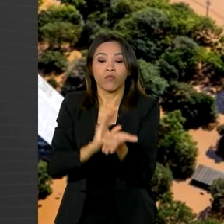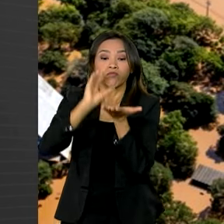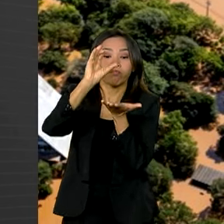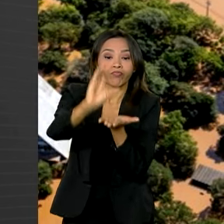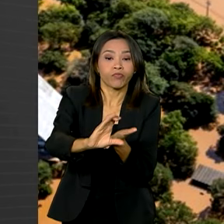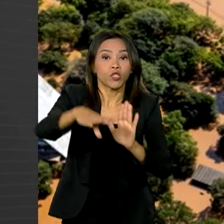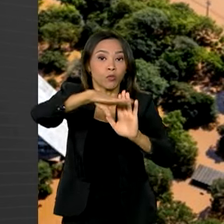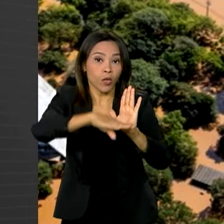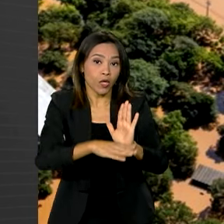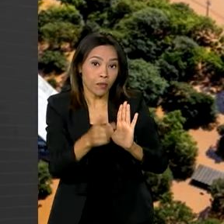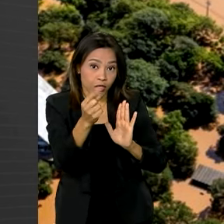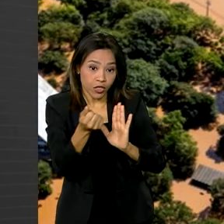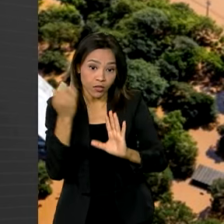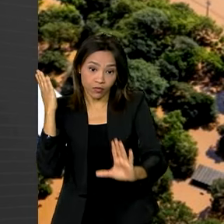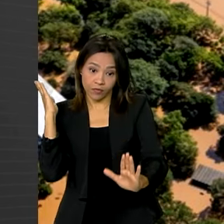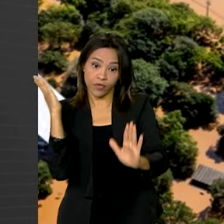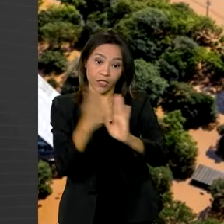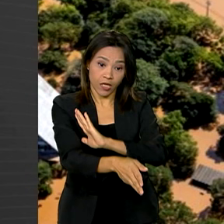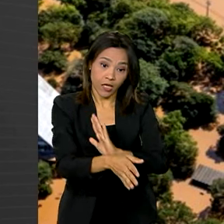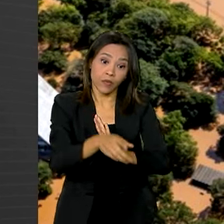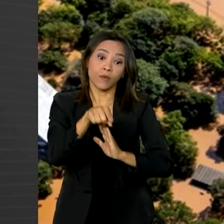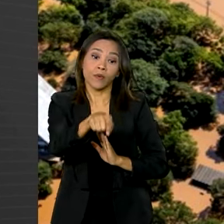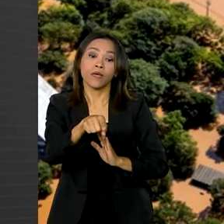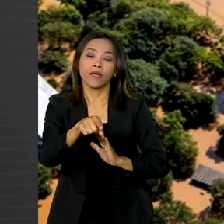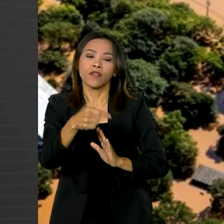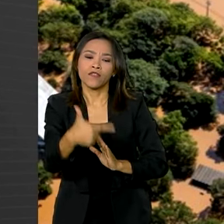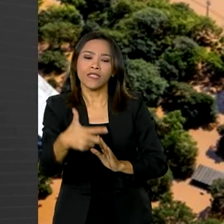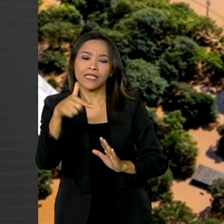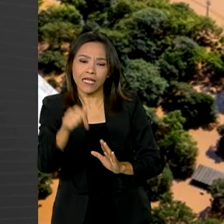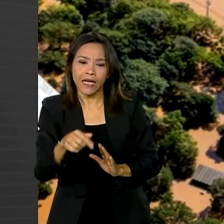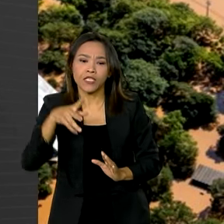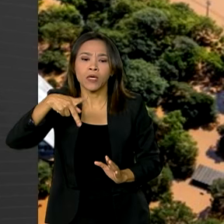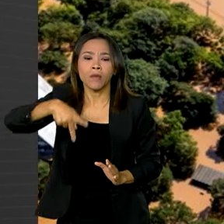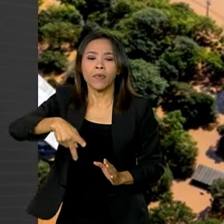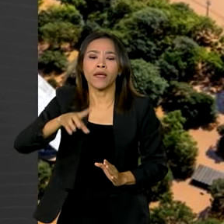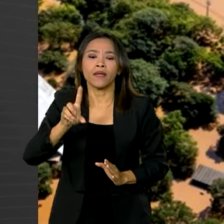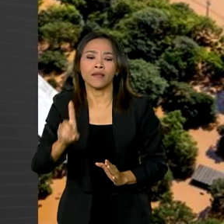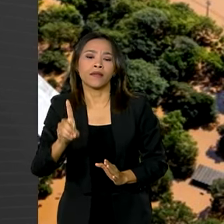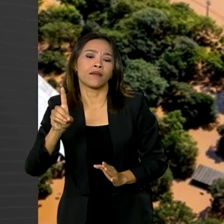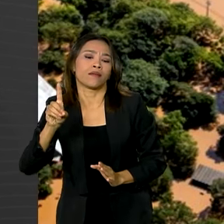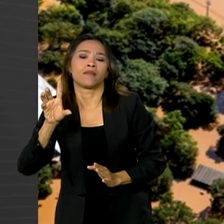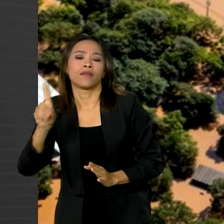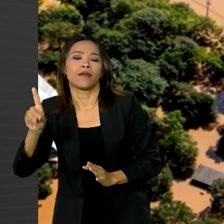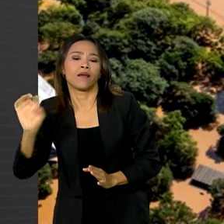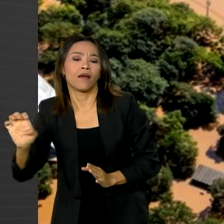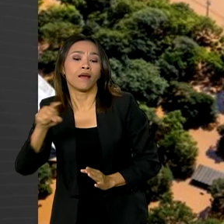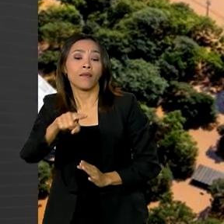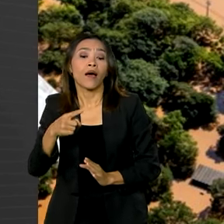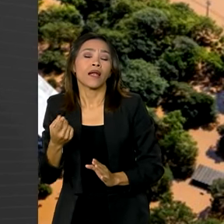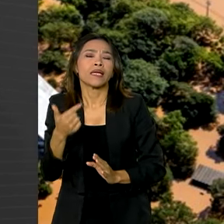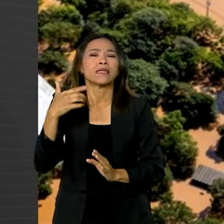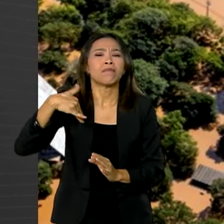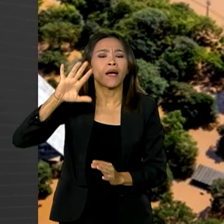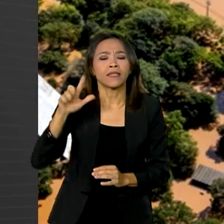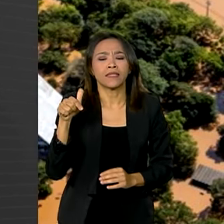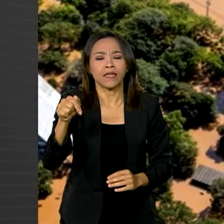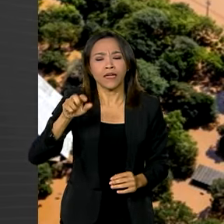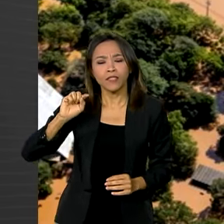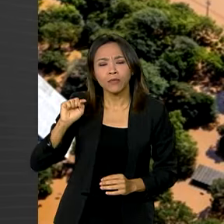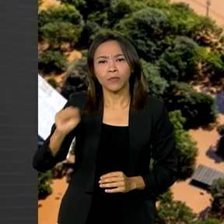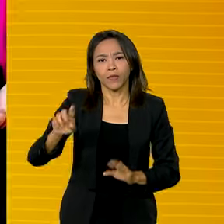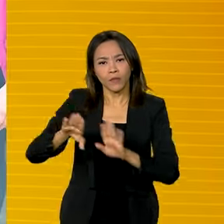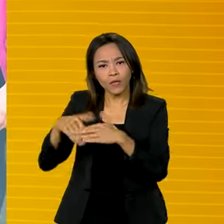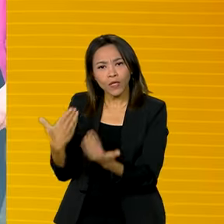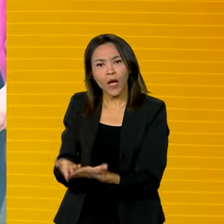Dinheiro Direto na Escola, no valor total de R$ 27 milhões para mais de 7 mil unidades de